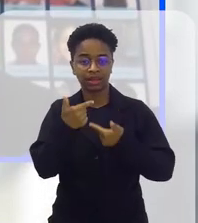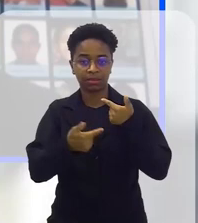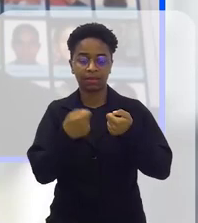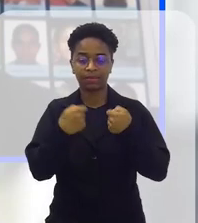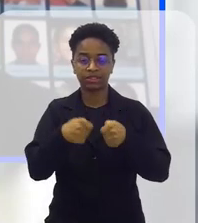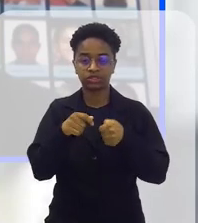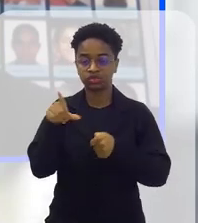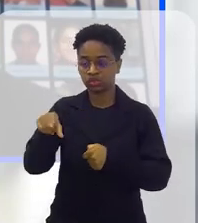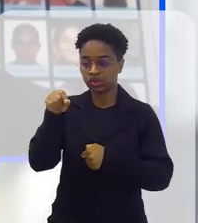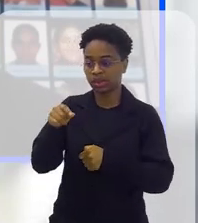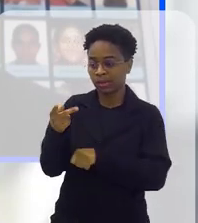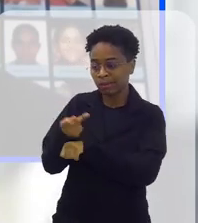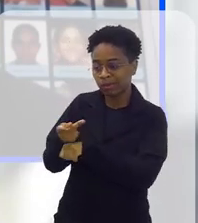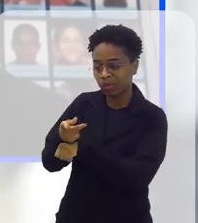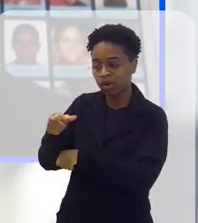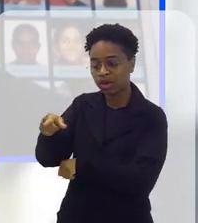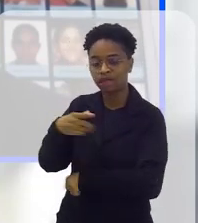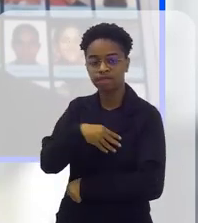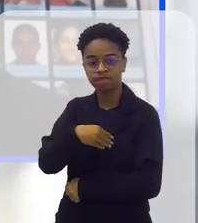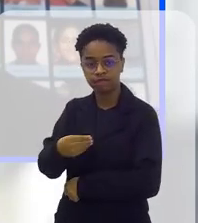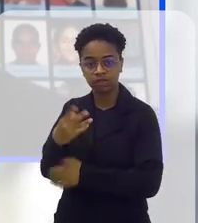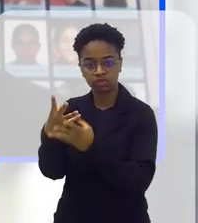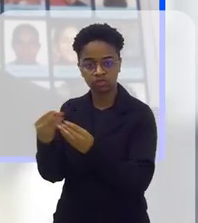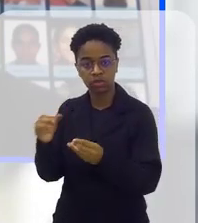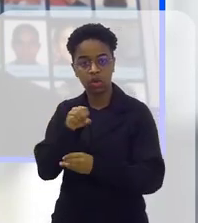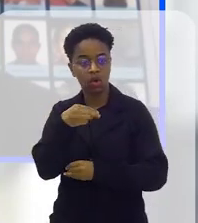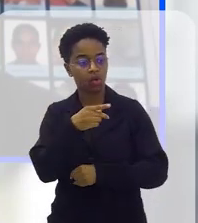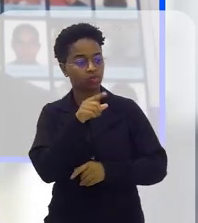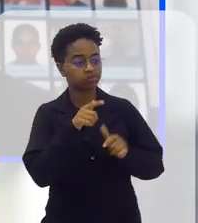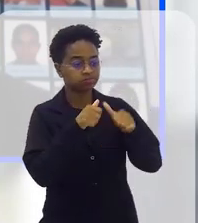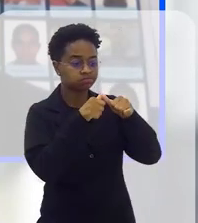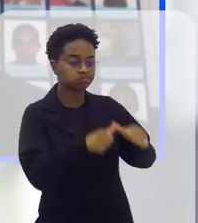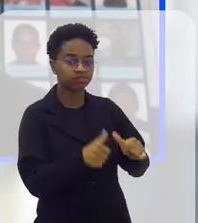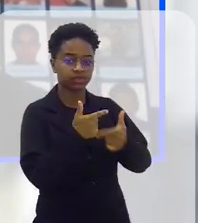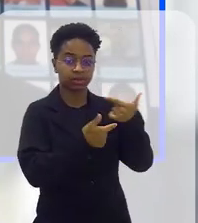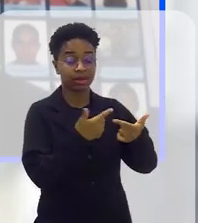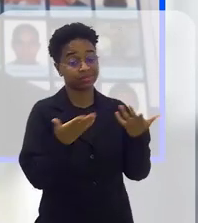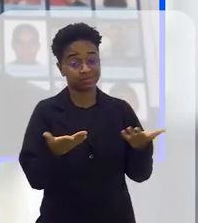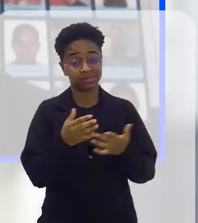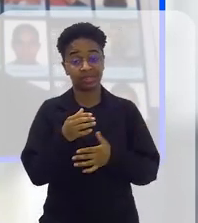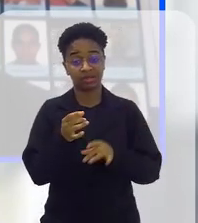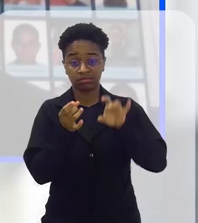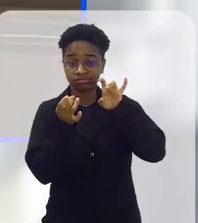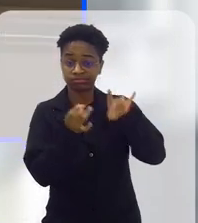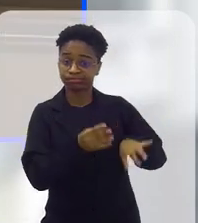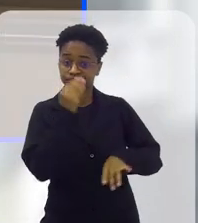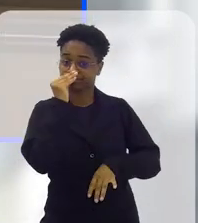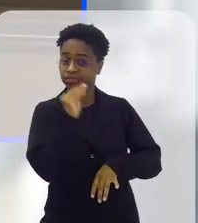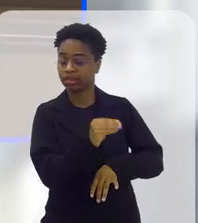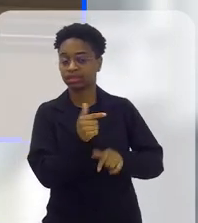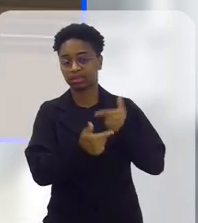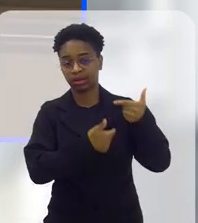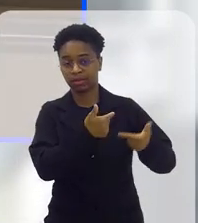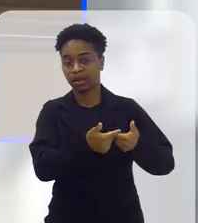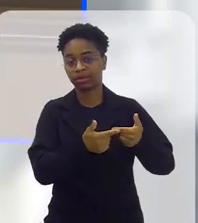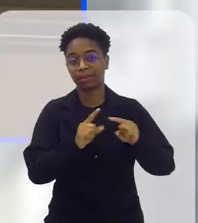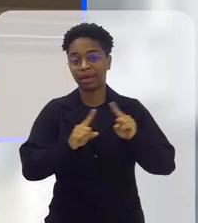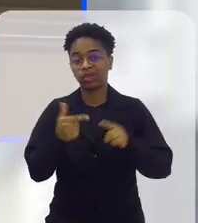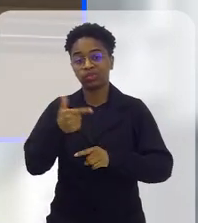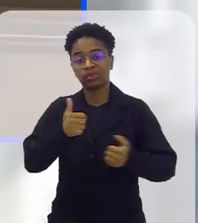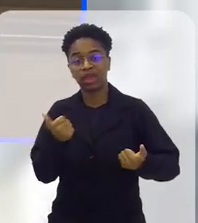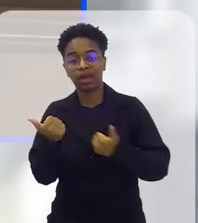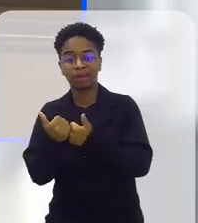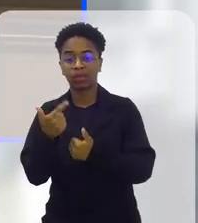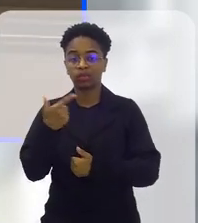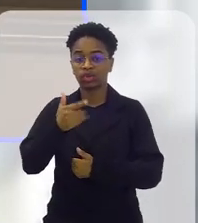porque tem que escolher entre o filho que desapareceu e o emprego. E nisso elas ficam sem apoio, sem o sustento de casa. Então, eu